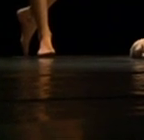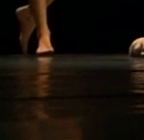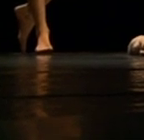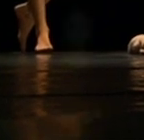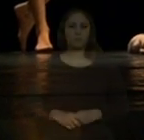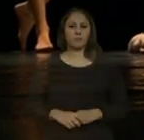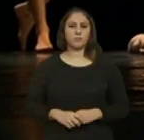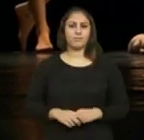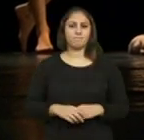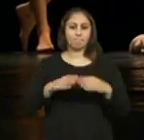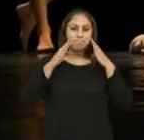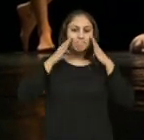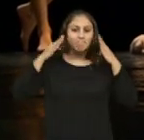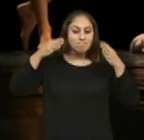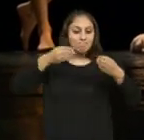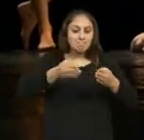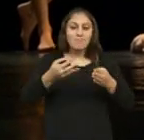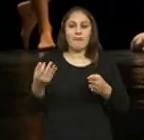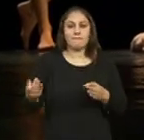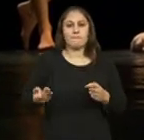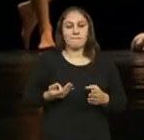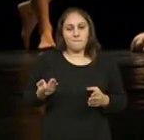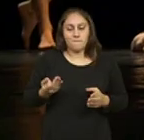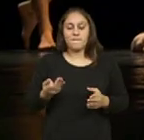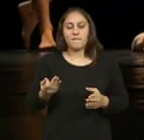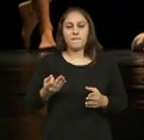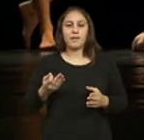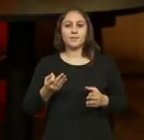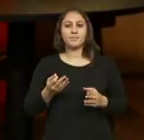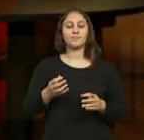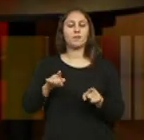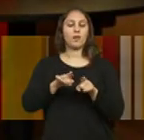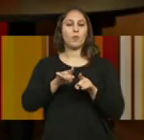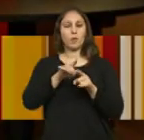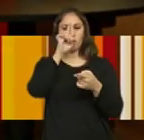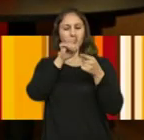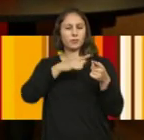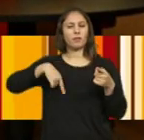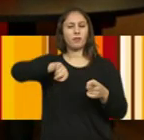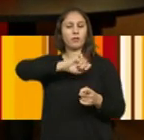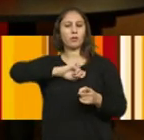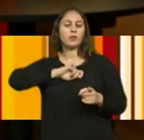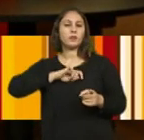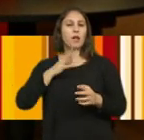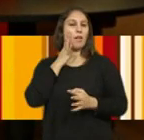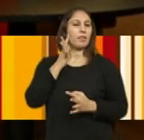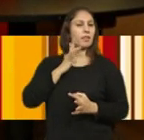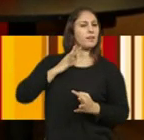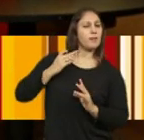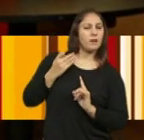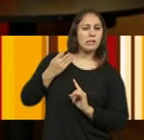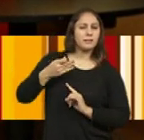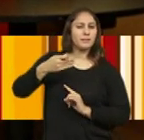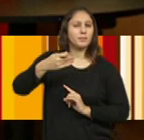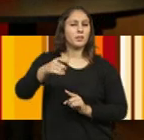O foco realmente era de estar sempre, não numa tentativa